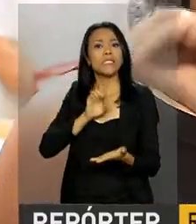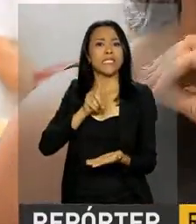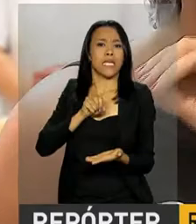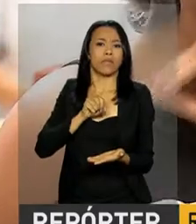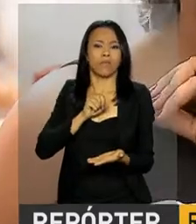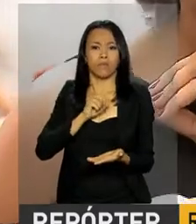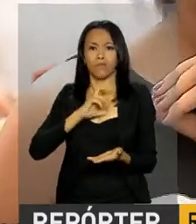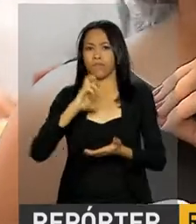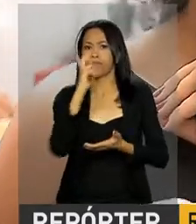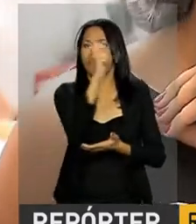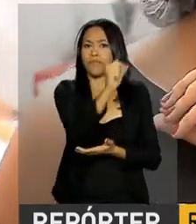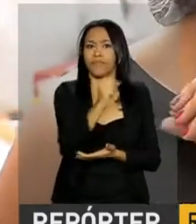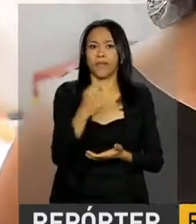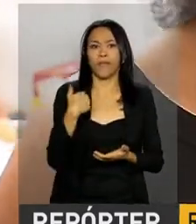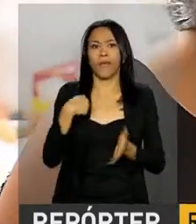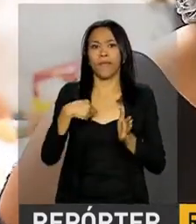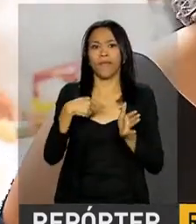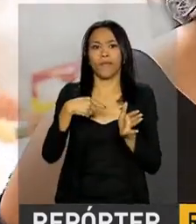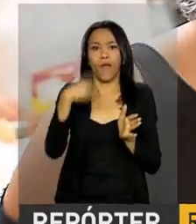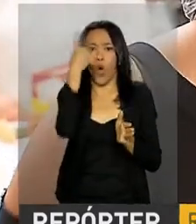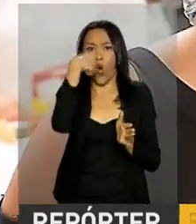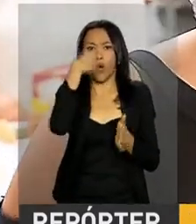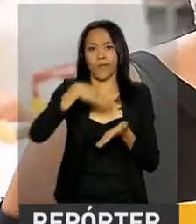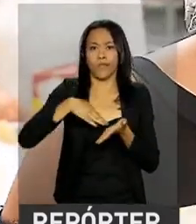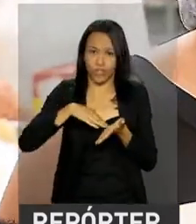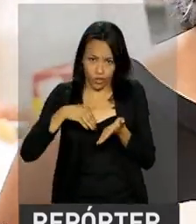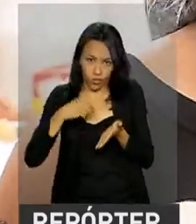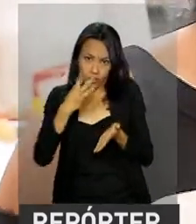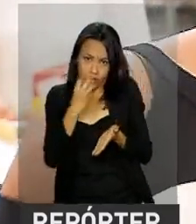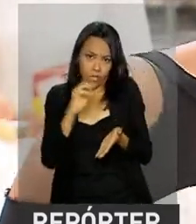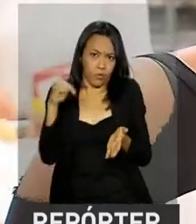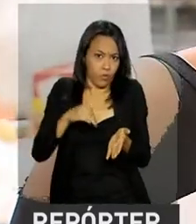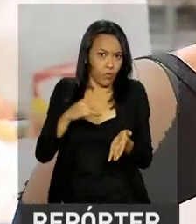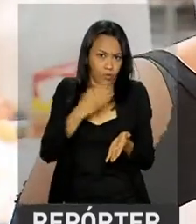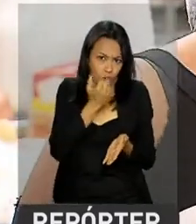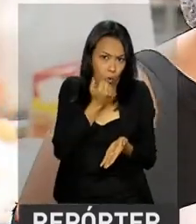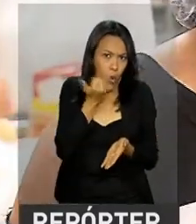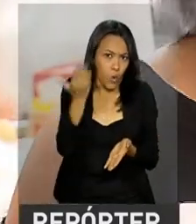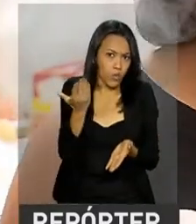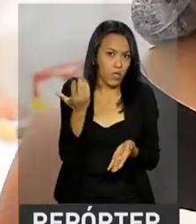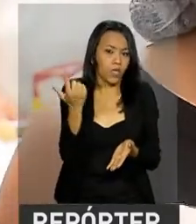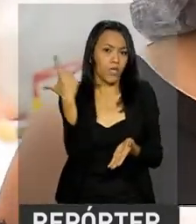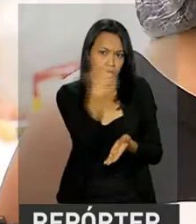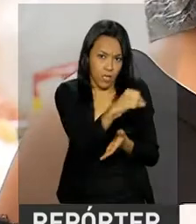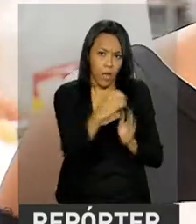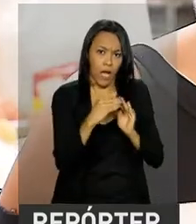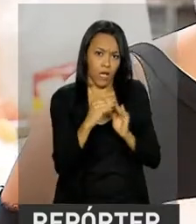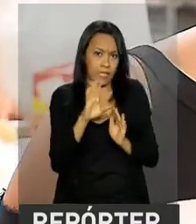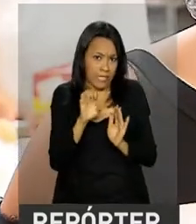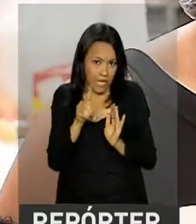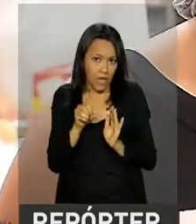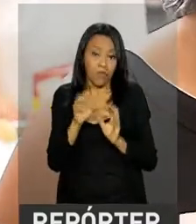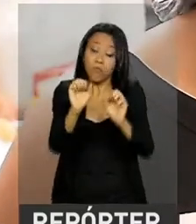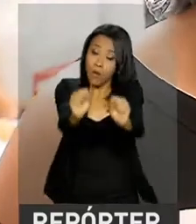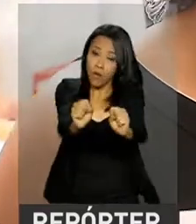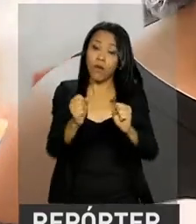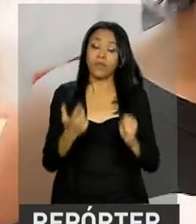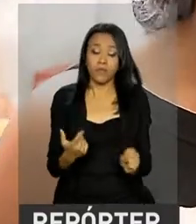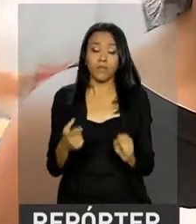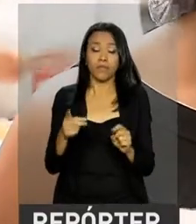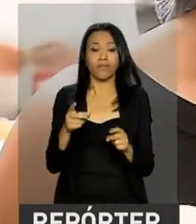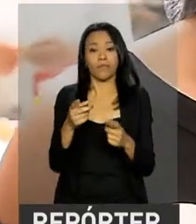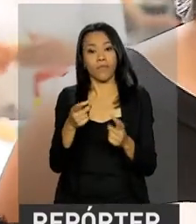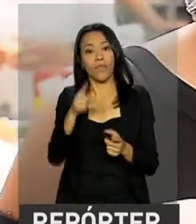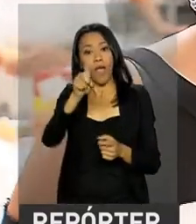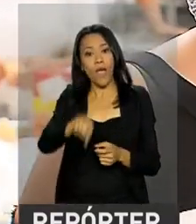com hora negativa. Eu posso tirar meia hora de almoço e sair mais cedo? Pode, hoje isso pode acontecer. Então